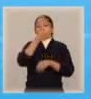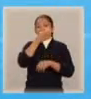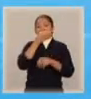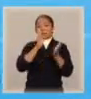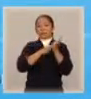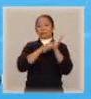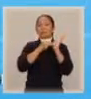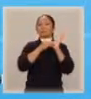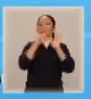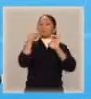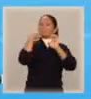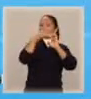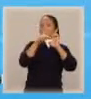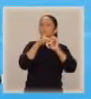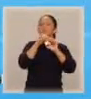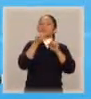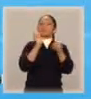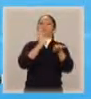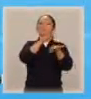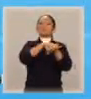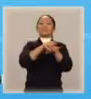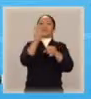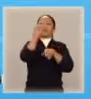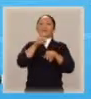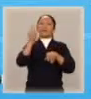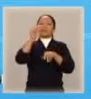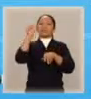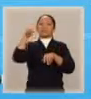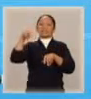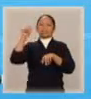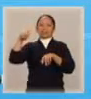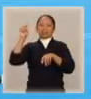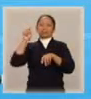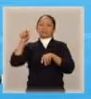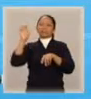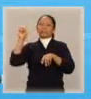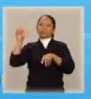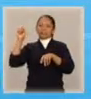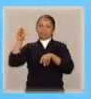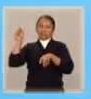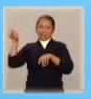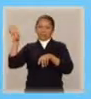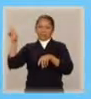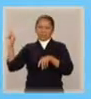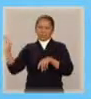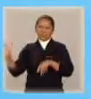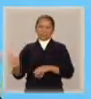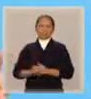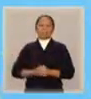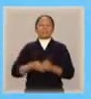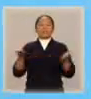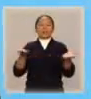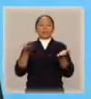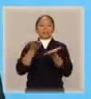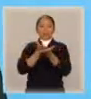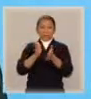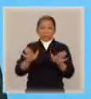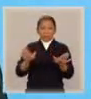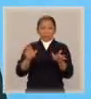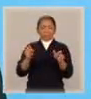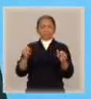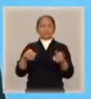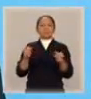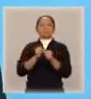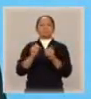enviar um e-mail para inclusão.gov.br. Terminamos o programa de